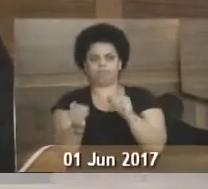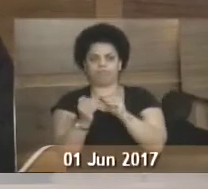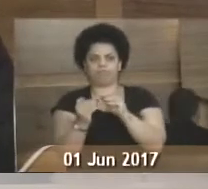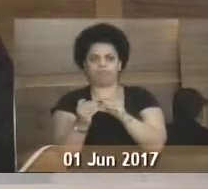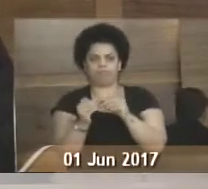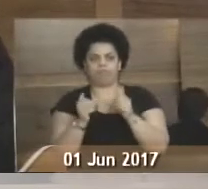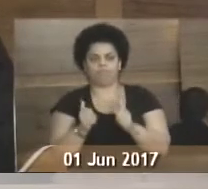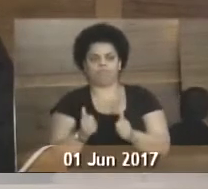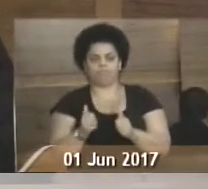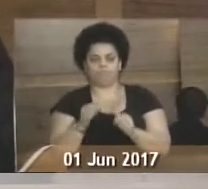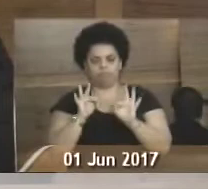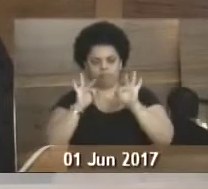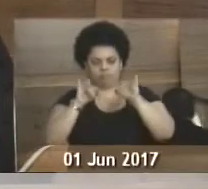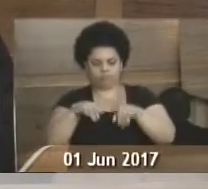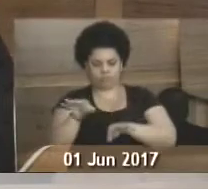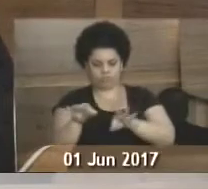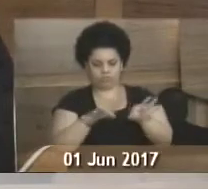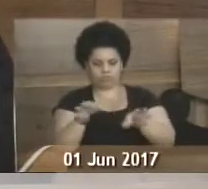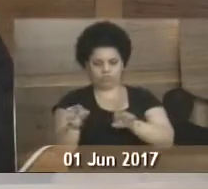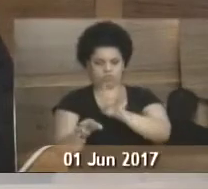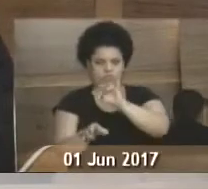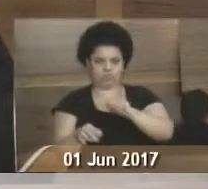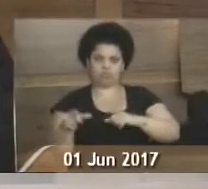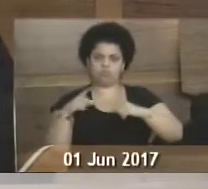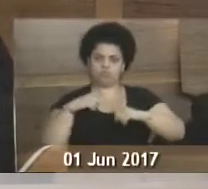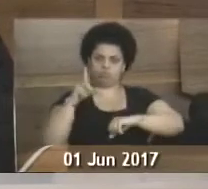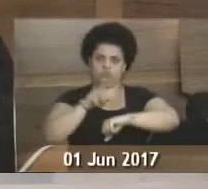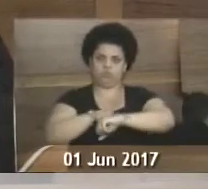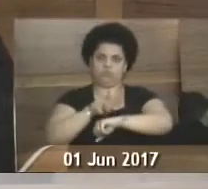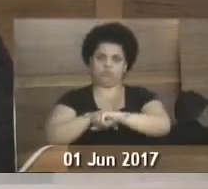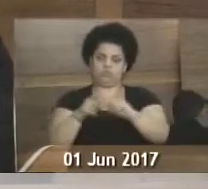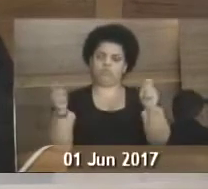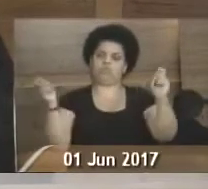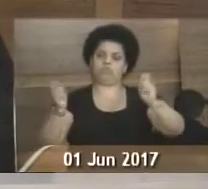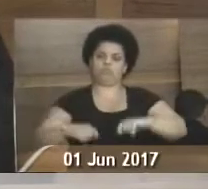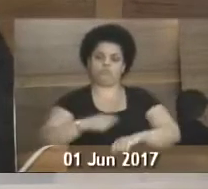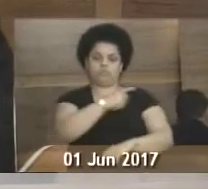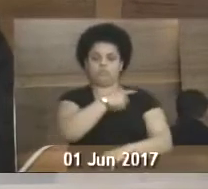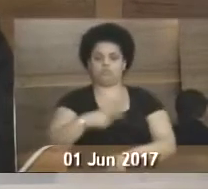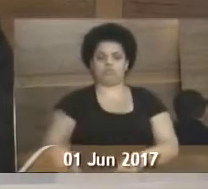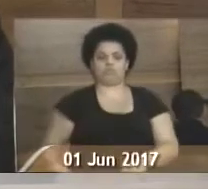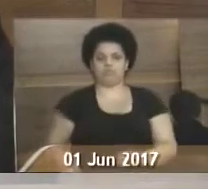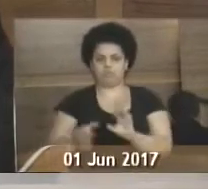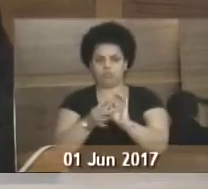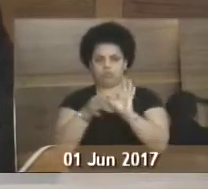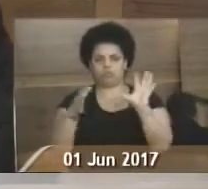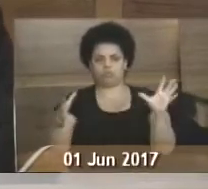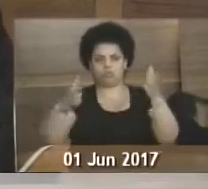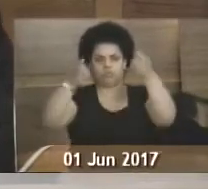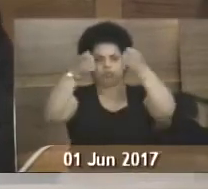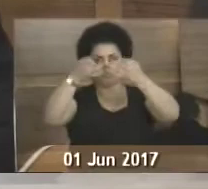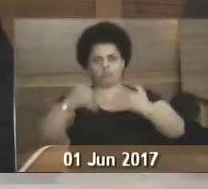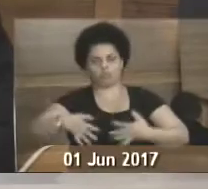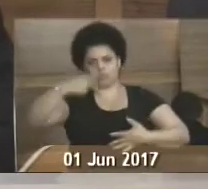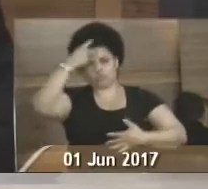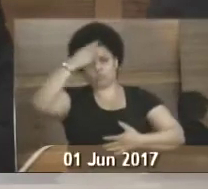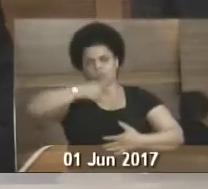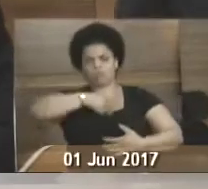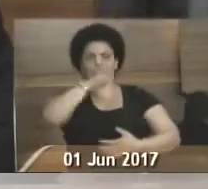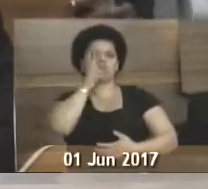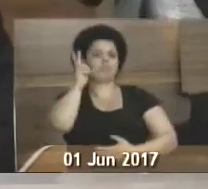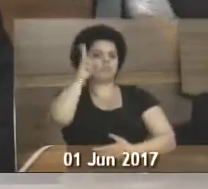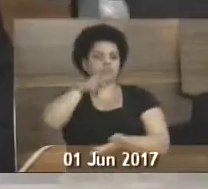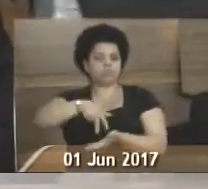unânime. Terminada a ordem do dia, e havendo um tempo hábil, o senhor presidente franqueou a palavra aos vereadores em explicação pessoal.